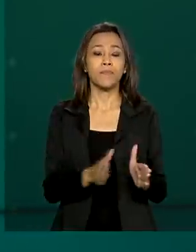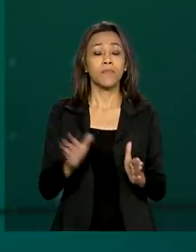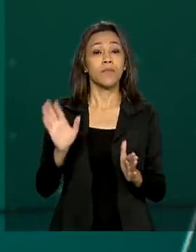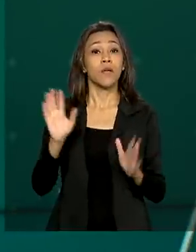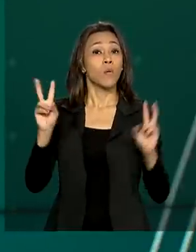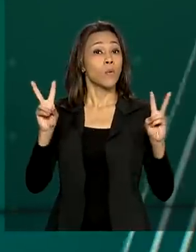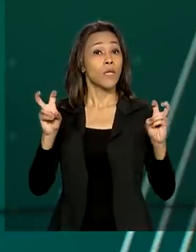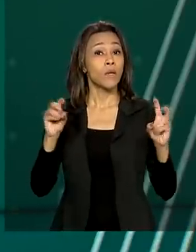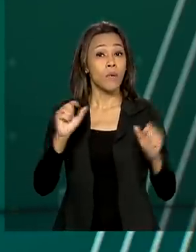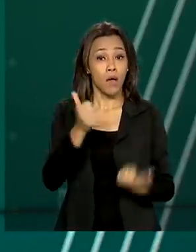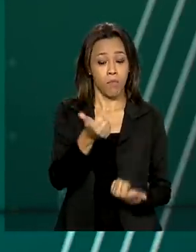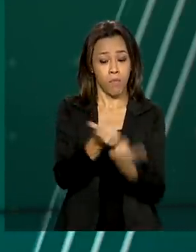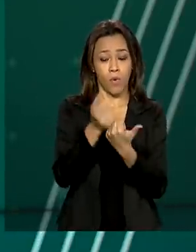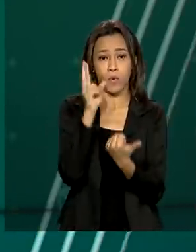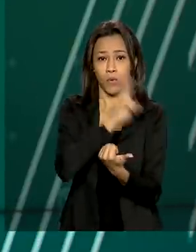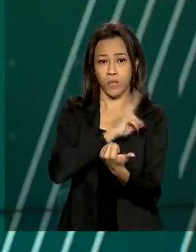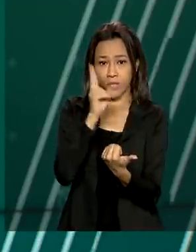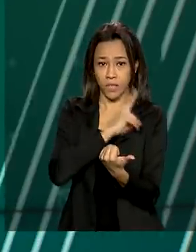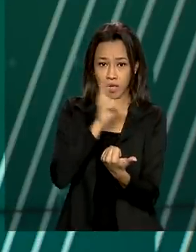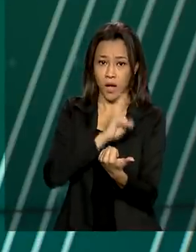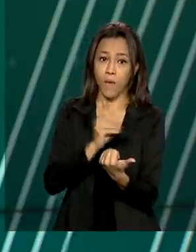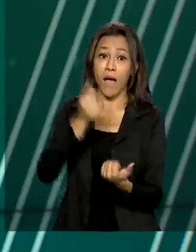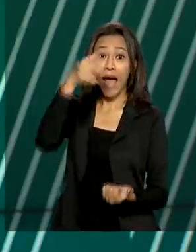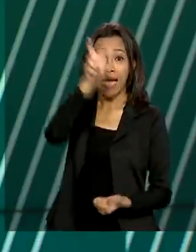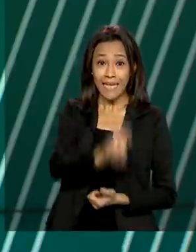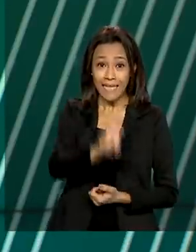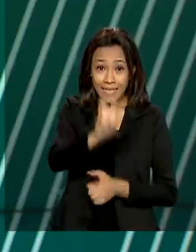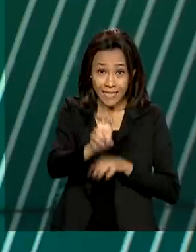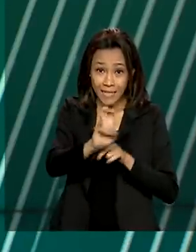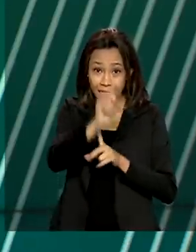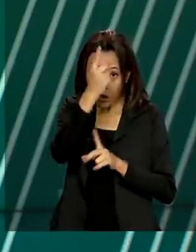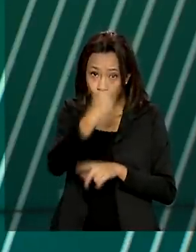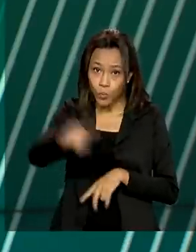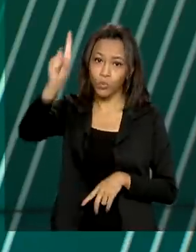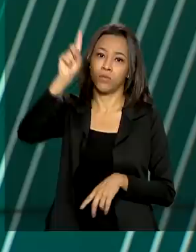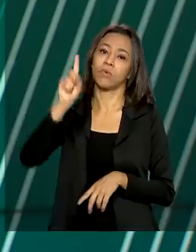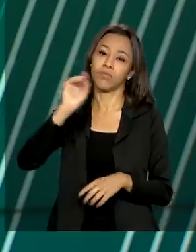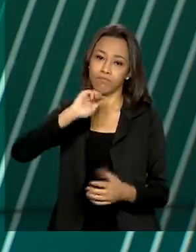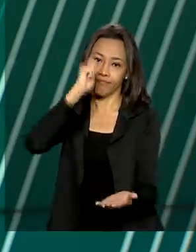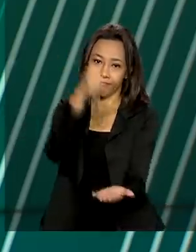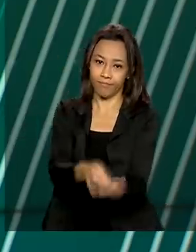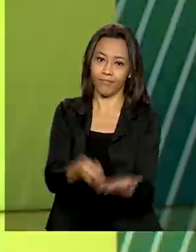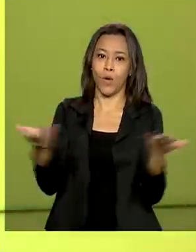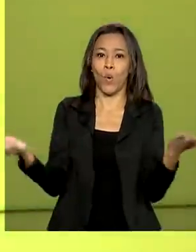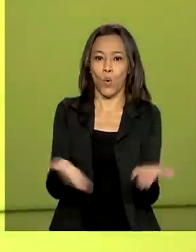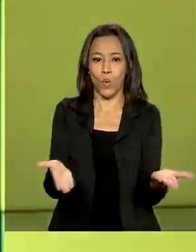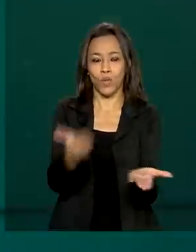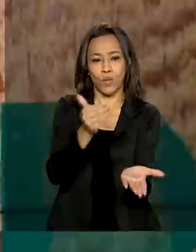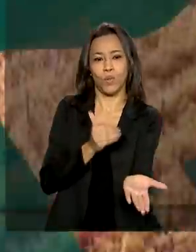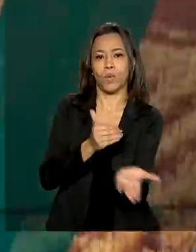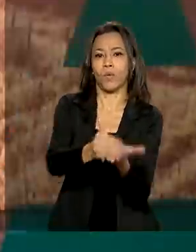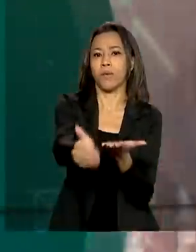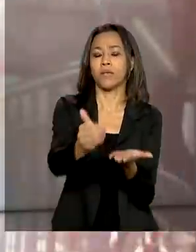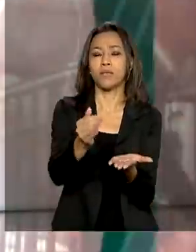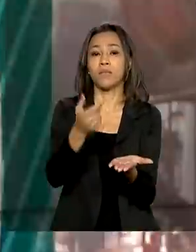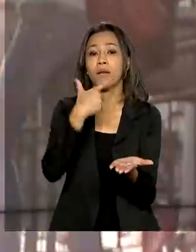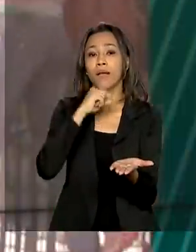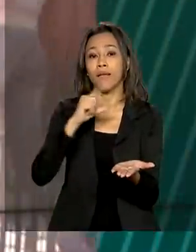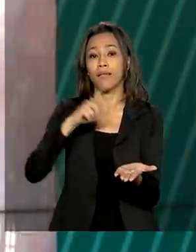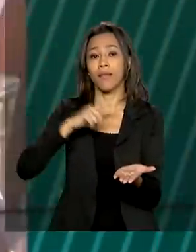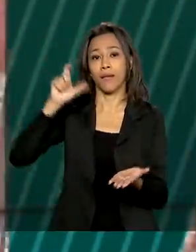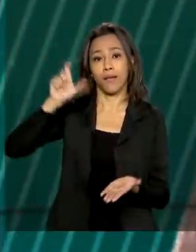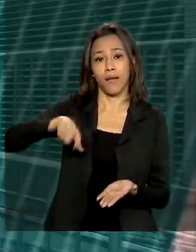auxílio emergencial. A quinta e última parcela do auxílio de 600 reais começa a ser paga hoje para os beneficiários do Bolsa